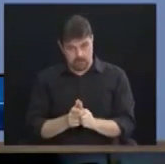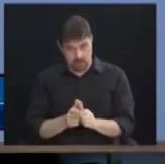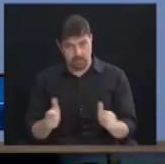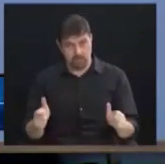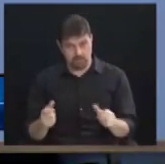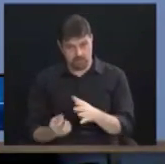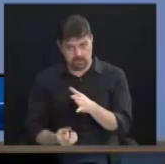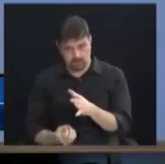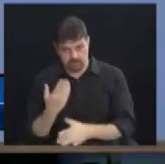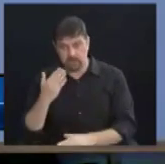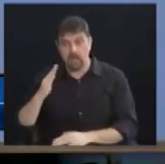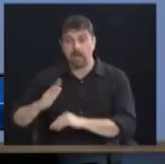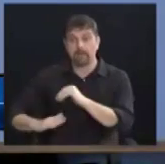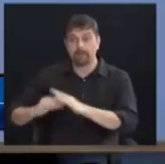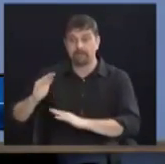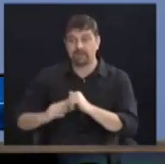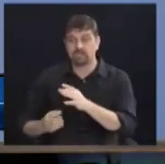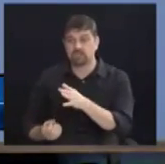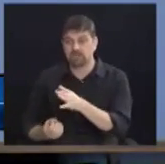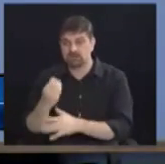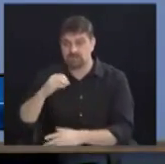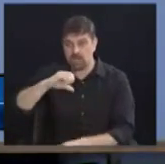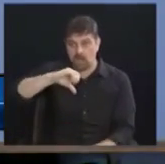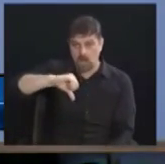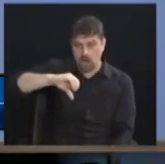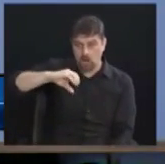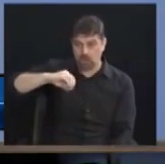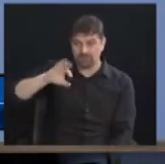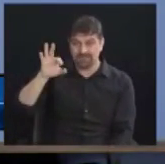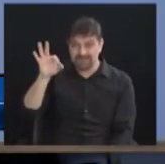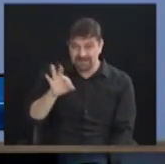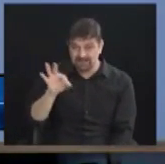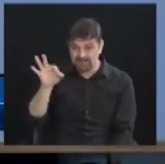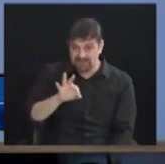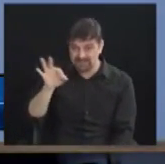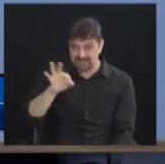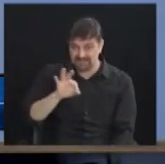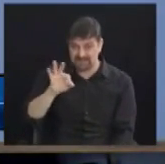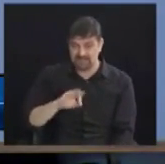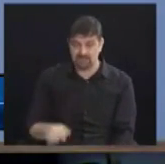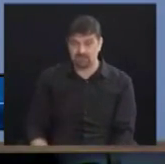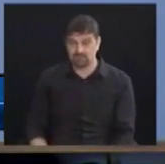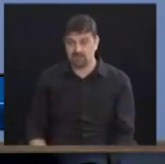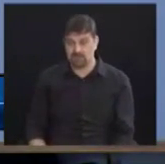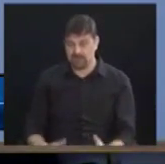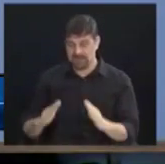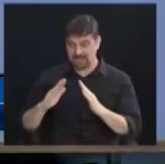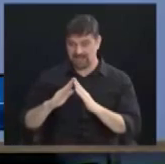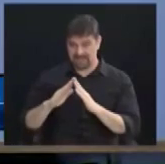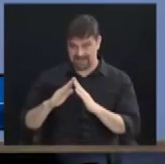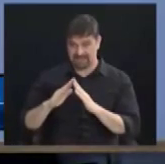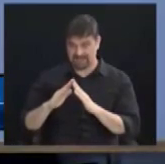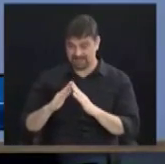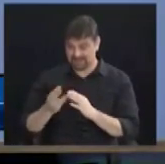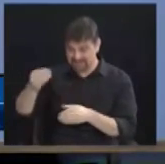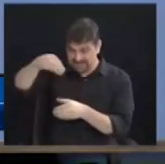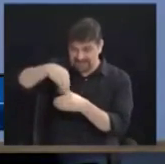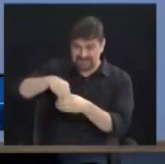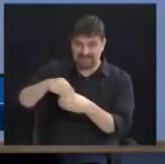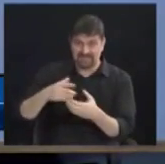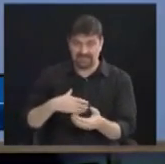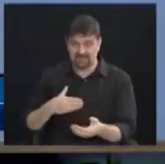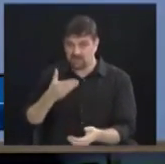é praticada, quase que 90%, por companheiros ou ex-companheiros